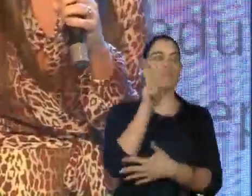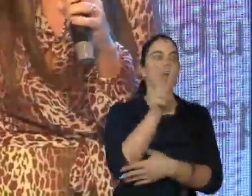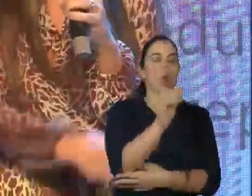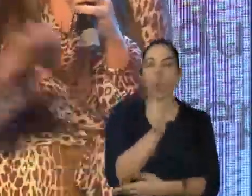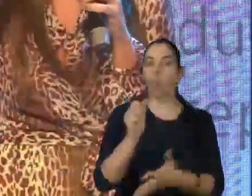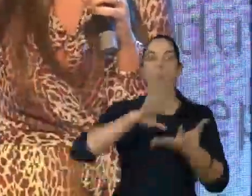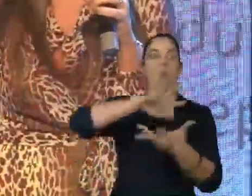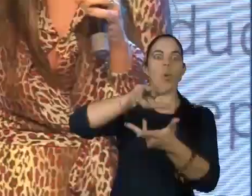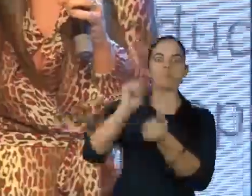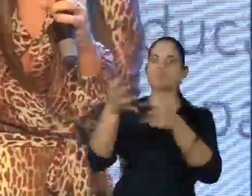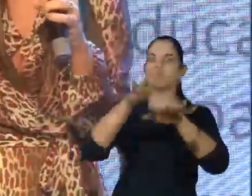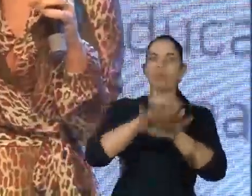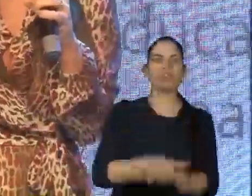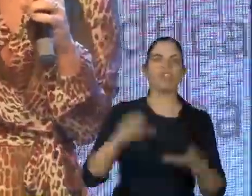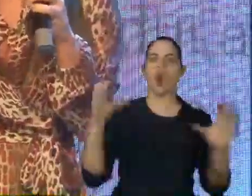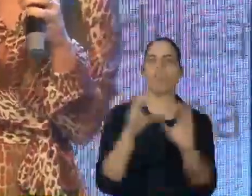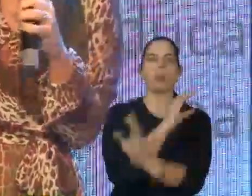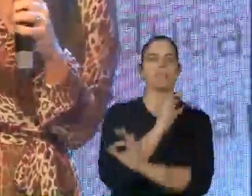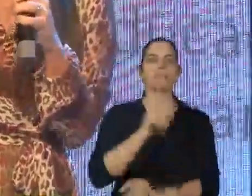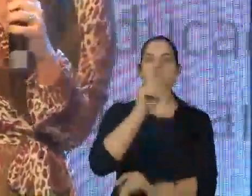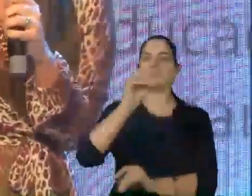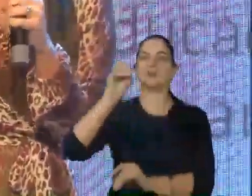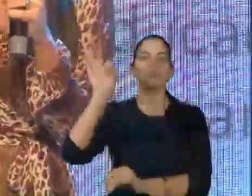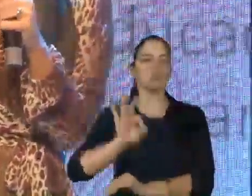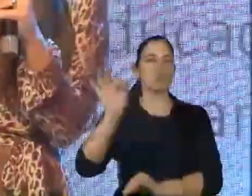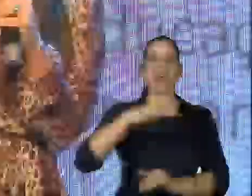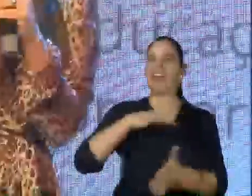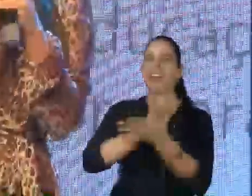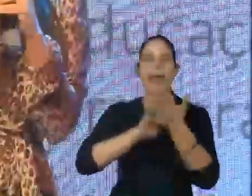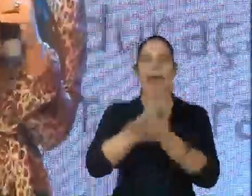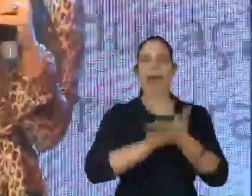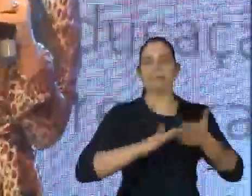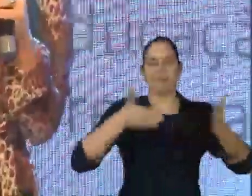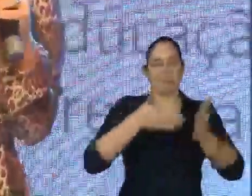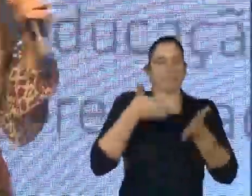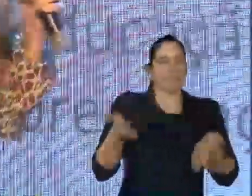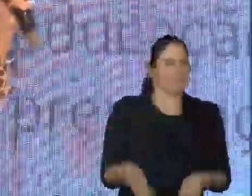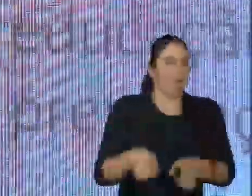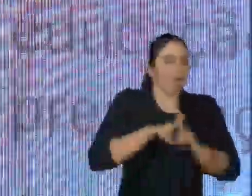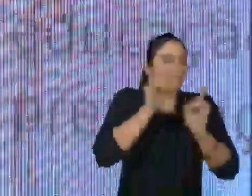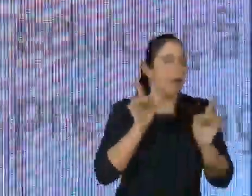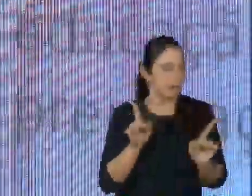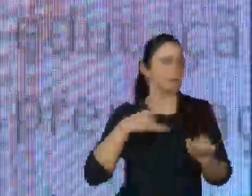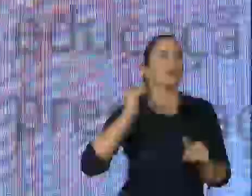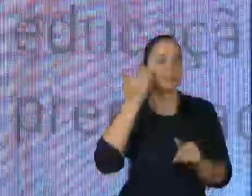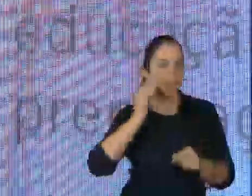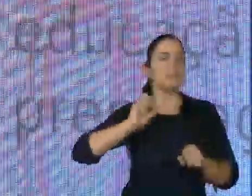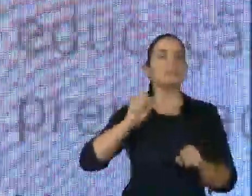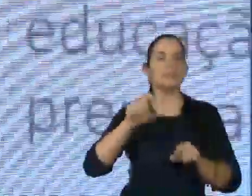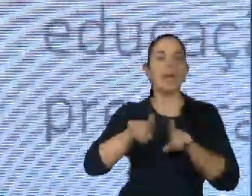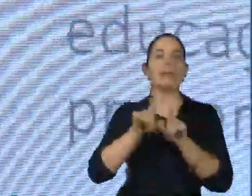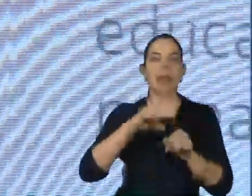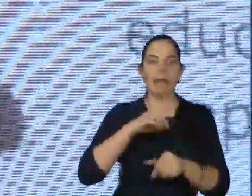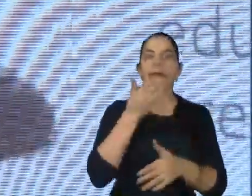inclusivo totalmente, integralmente. Ainda não chegamos nesse patamar, mas eu sei muito bem